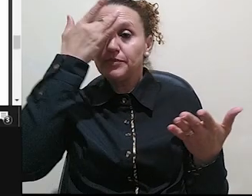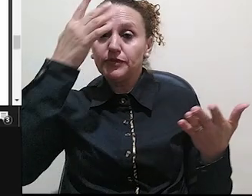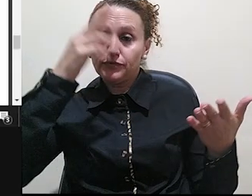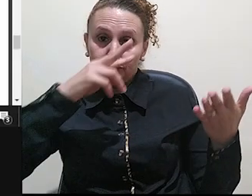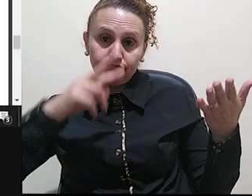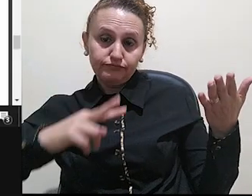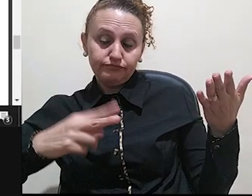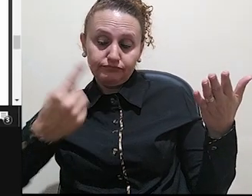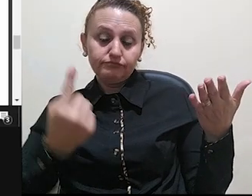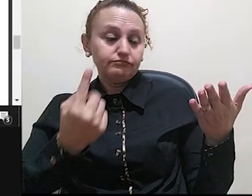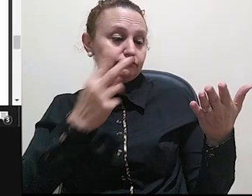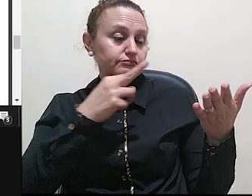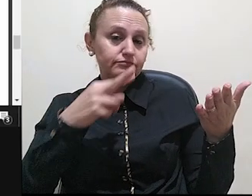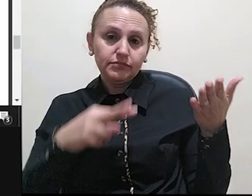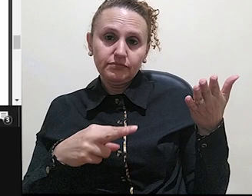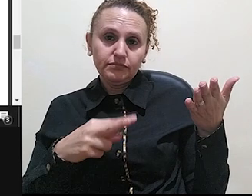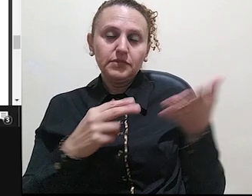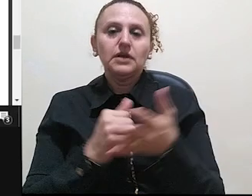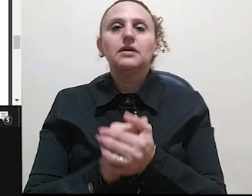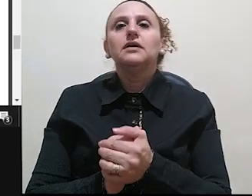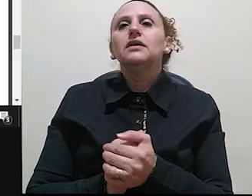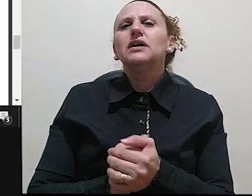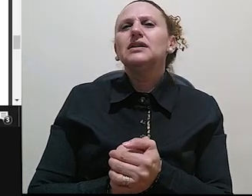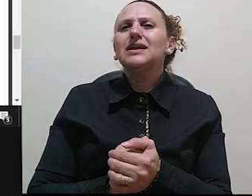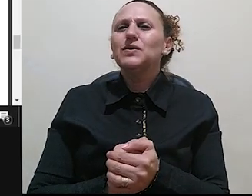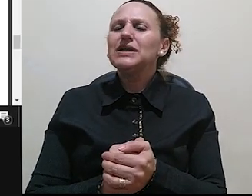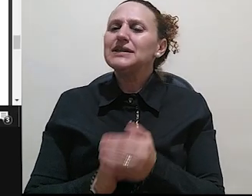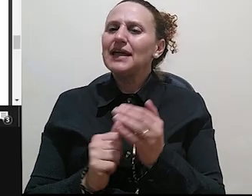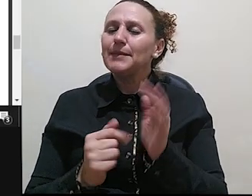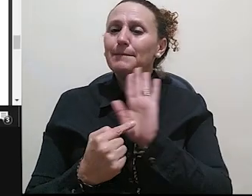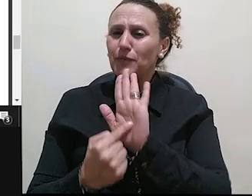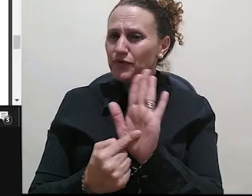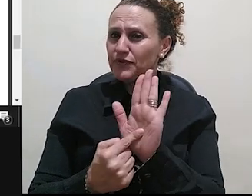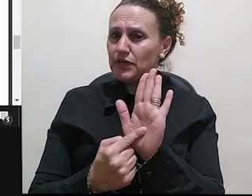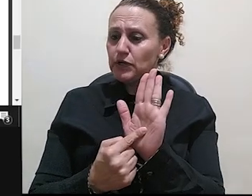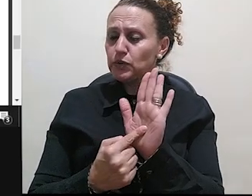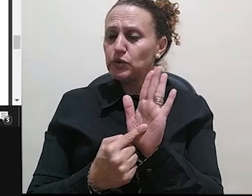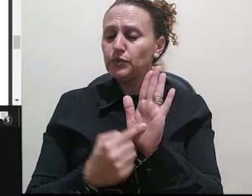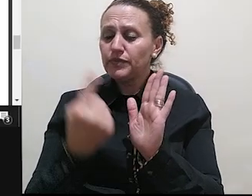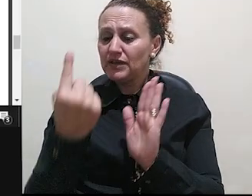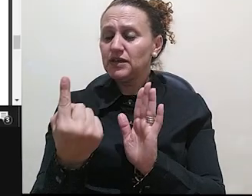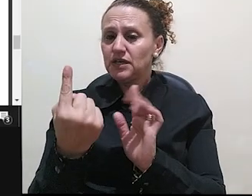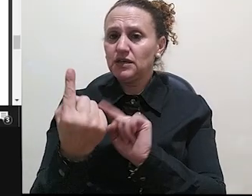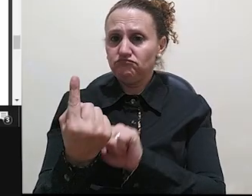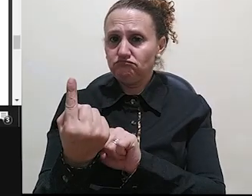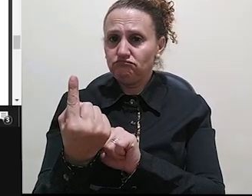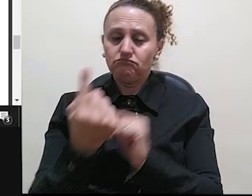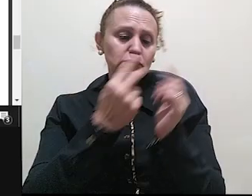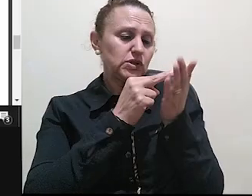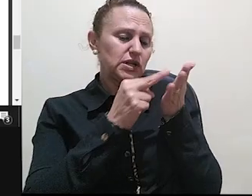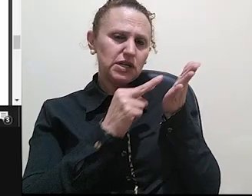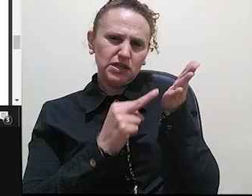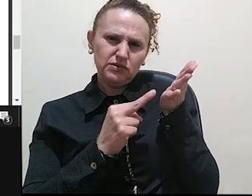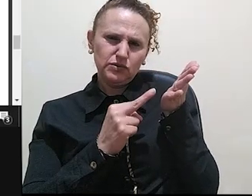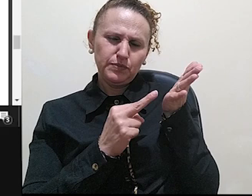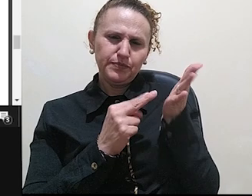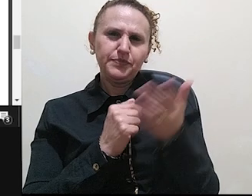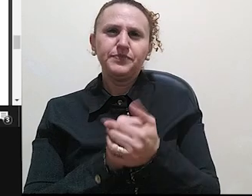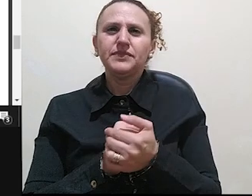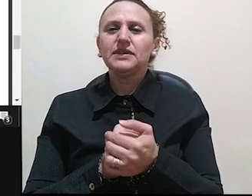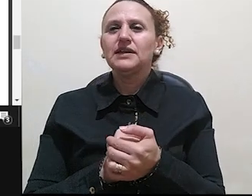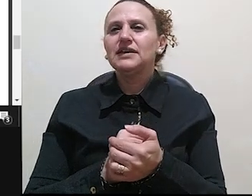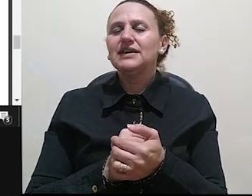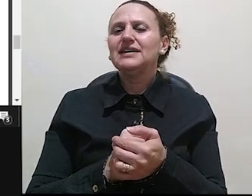preciso. Então ele está direcionando o leitor, possível leitor, desse texto que ele está resenhando, né? Ele deve situar cada